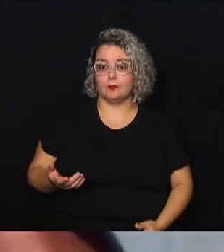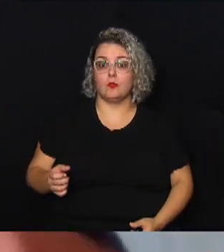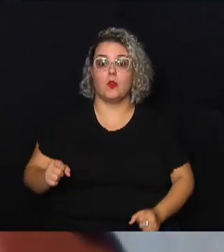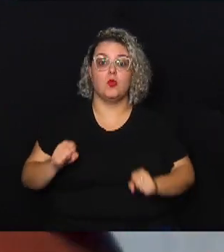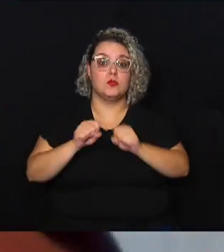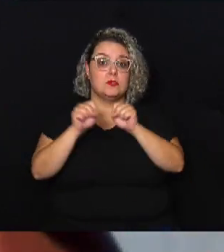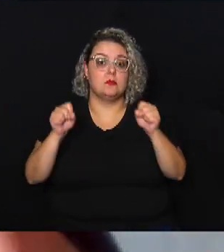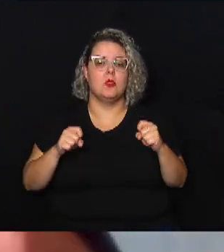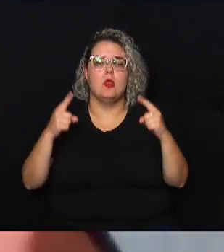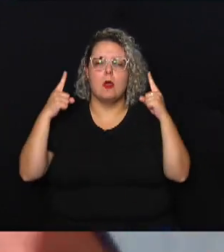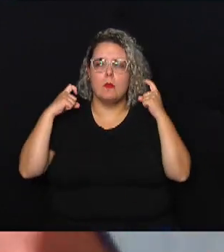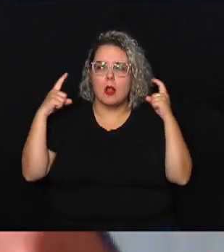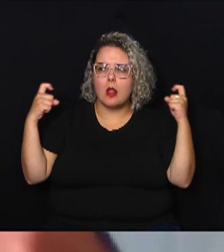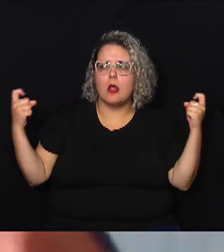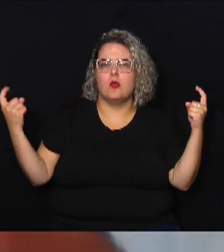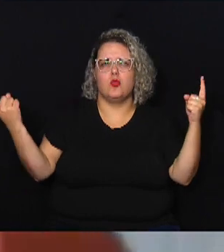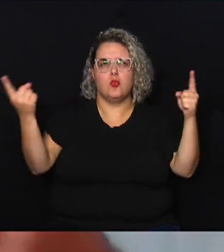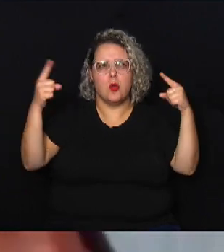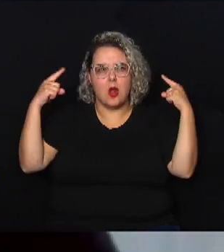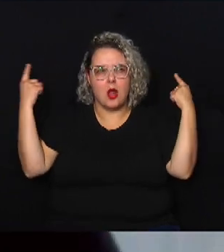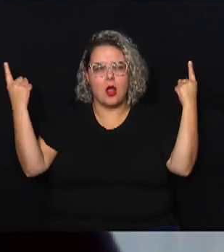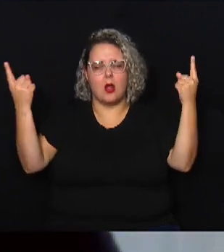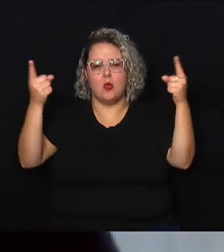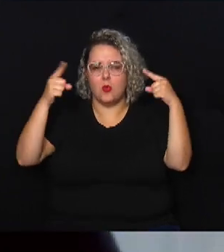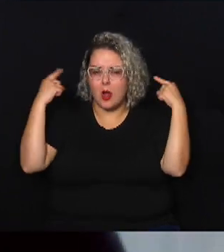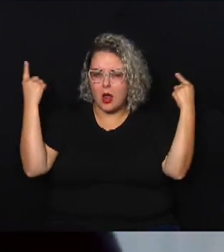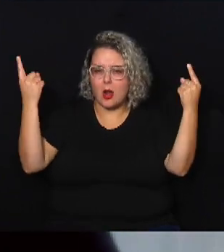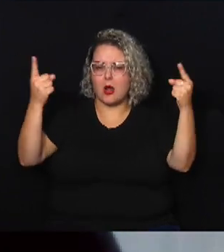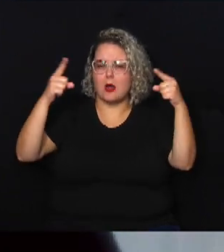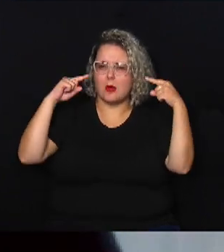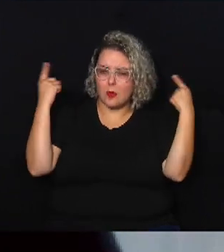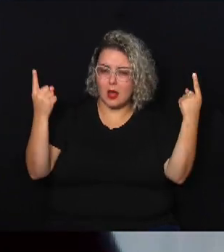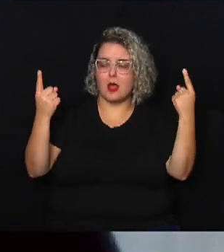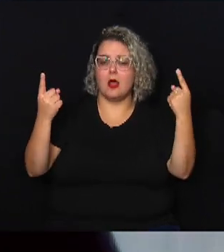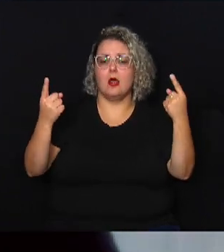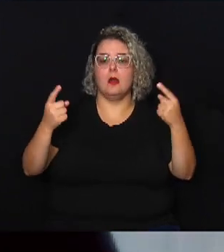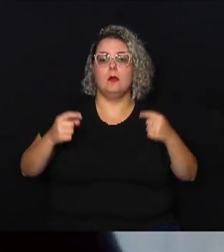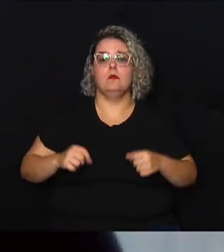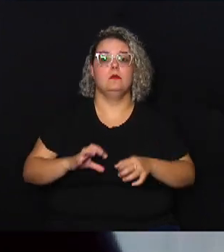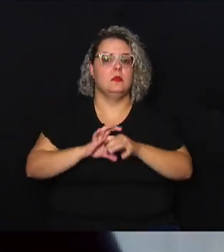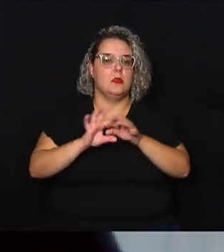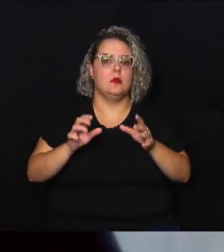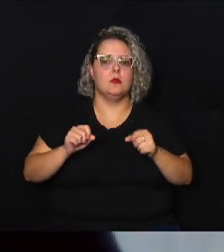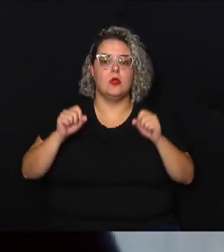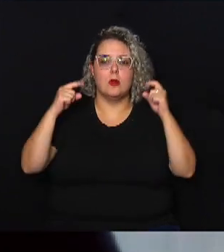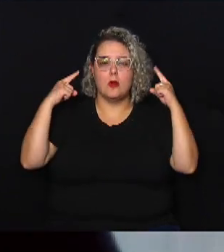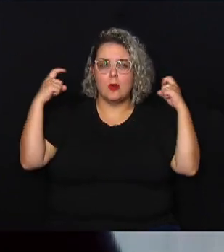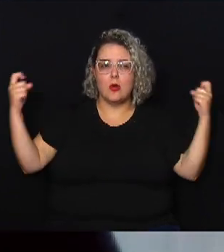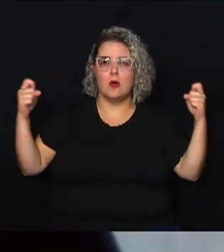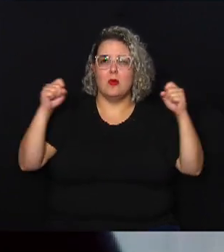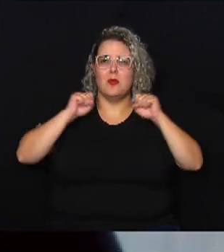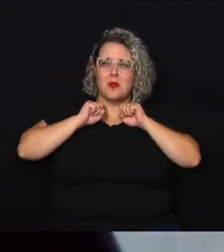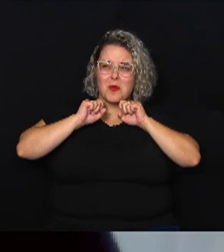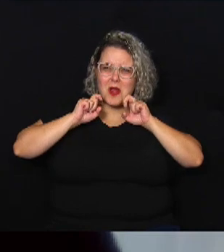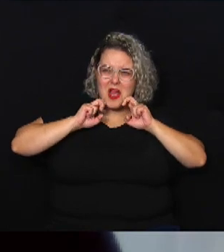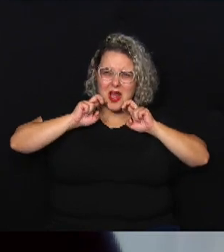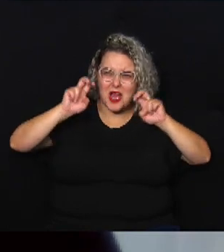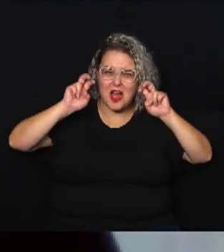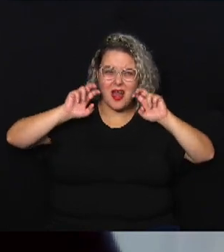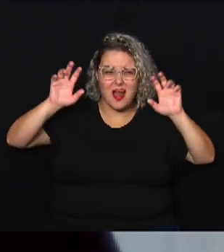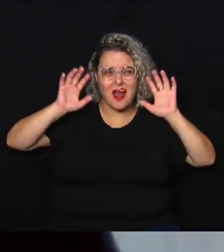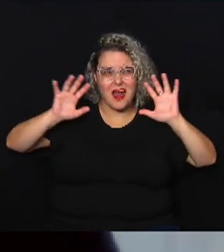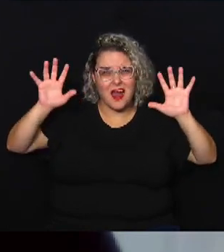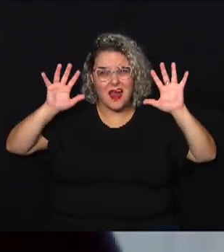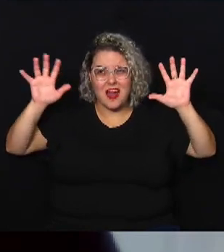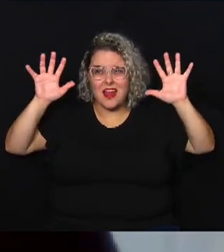eles permitem que você dispare uma sirene ou que você alerte a